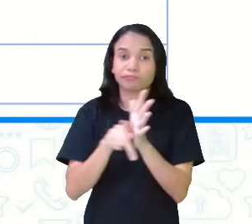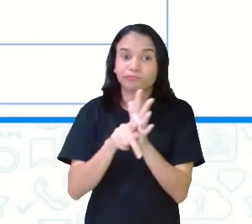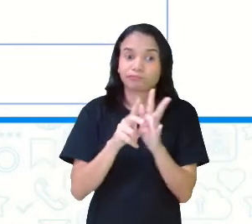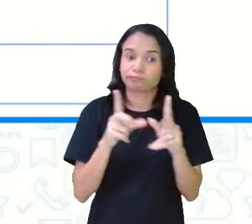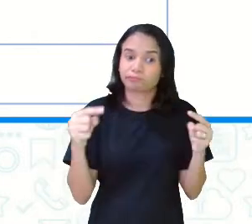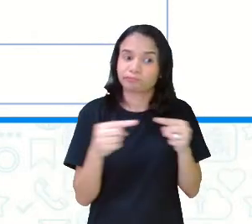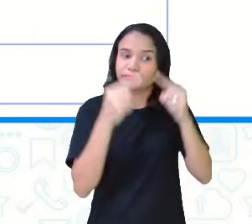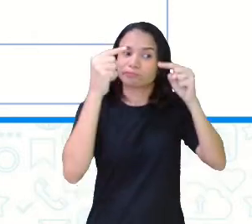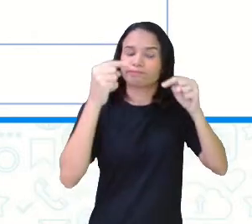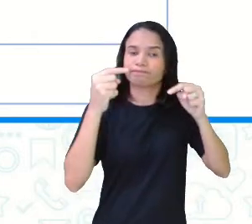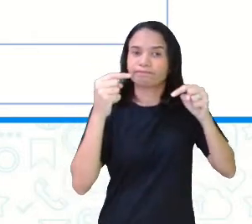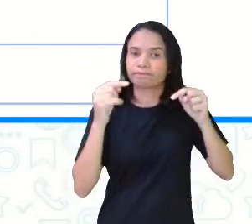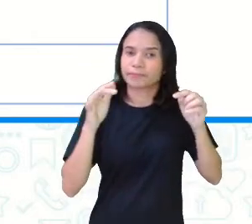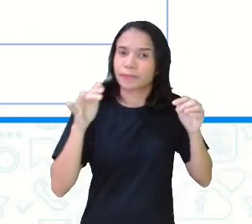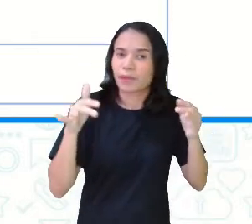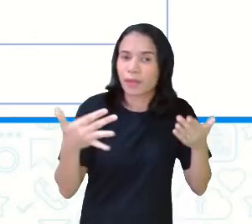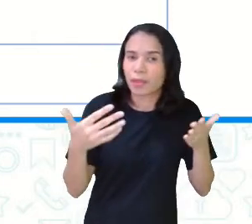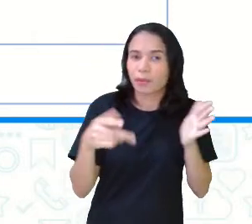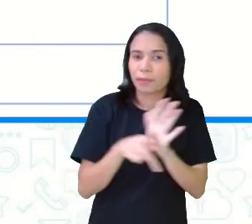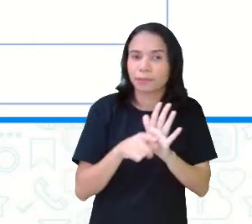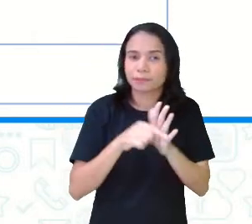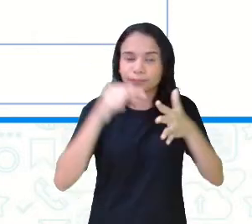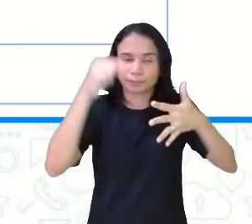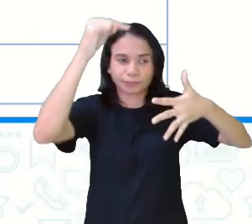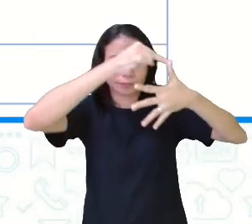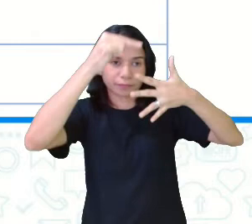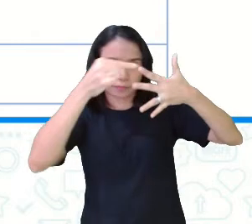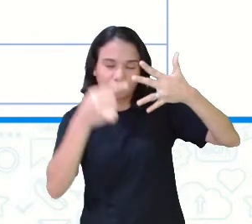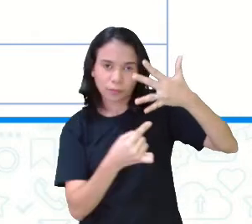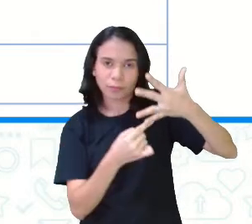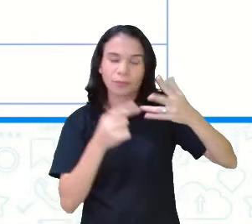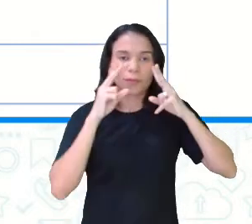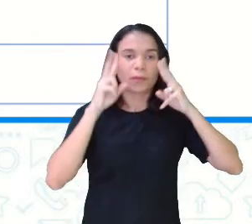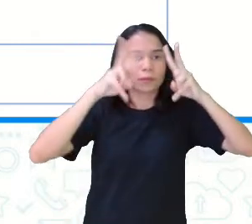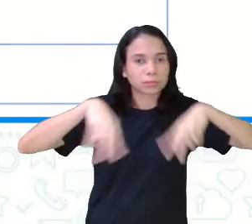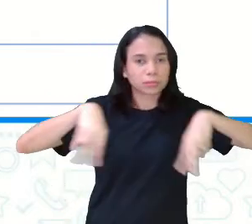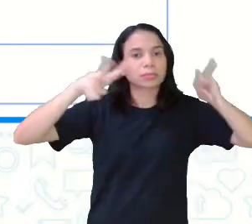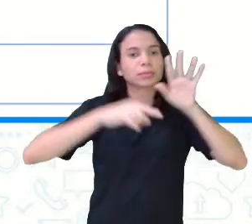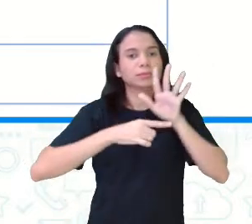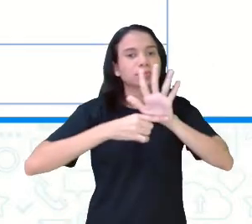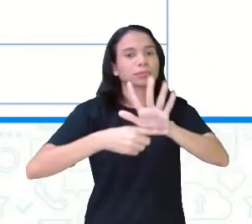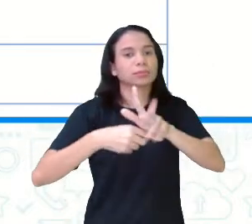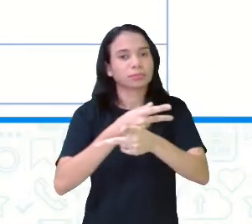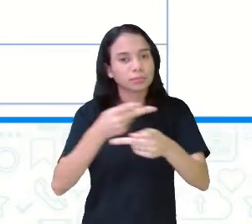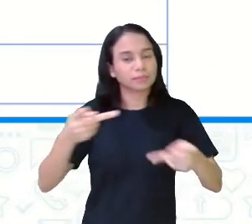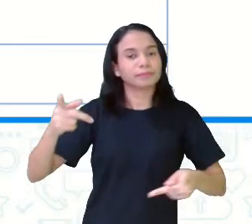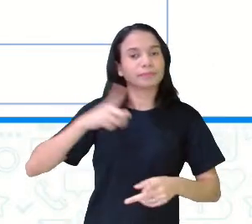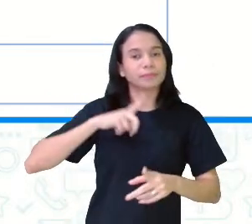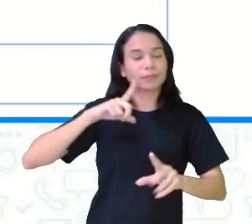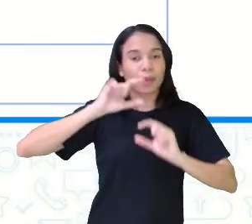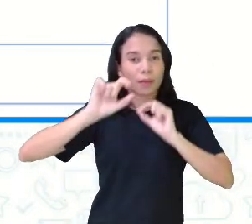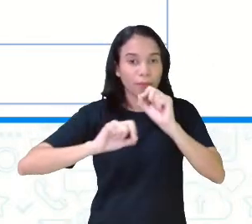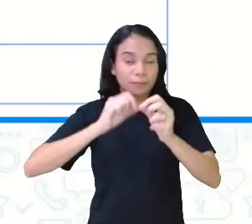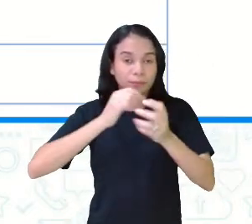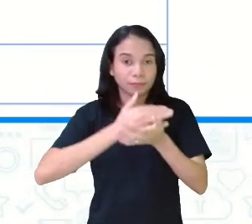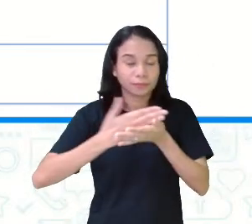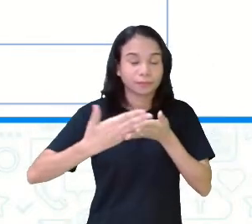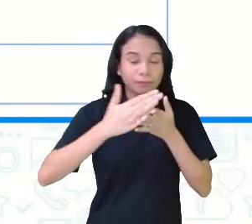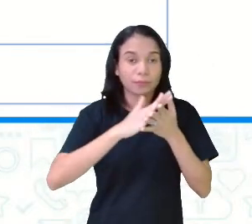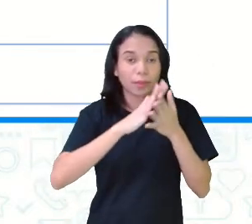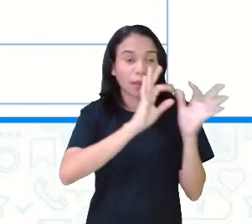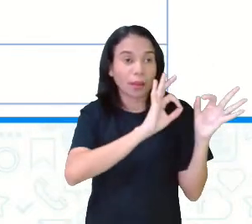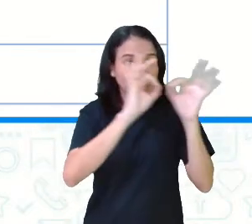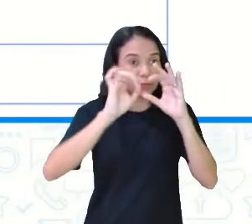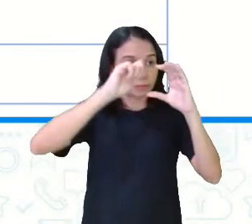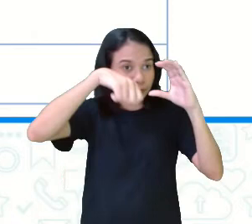tema ali. Então, esses tópicos que você está vendo aí, vai te ajudar a partir de assistir um vlog,